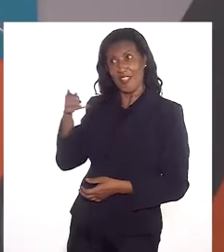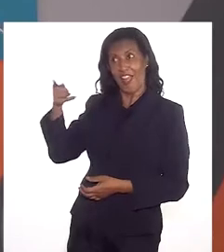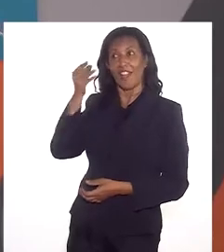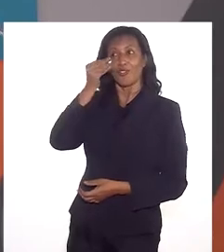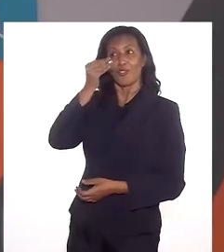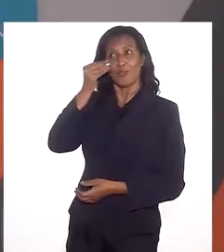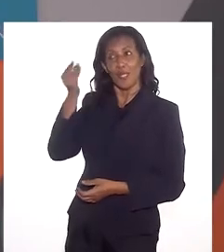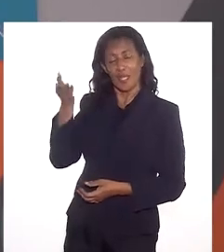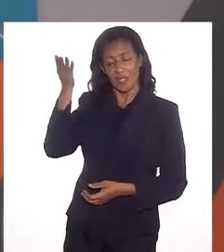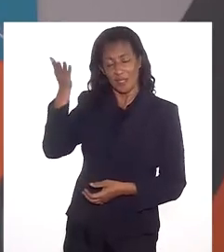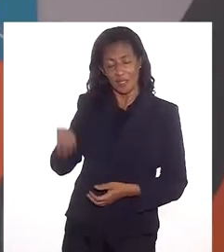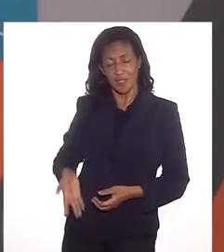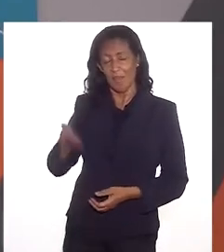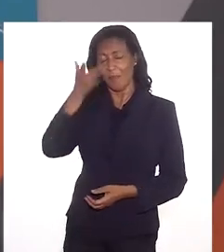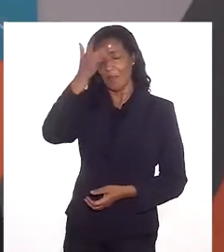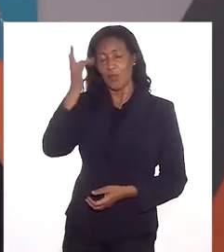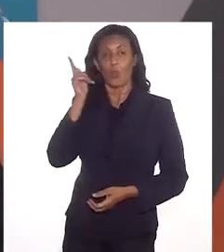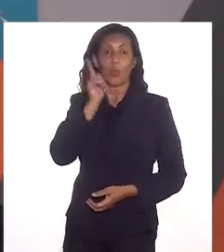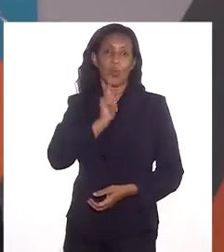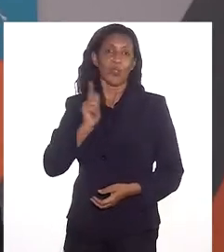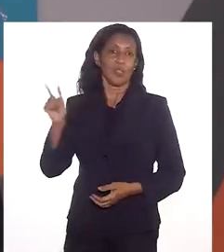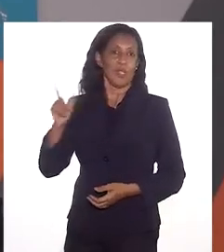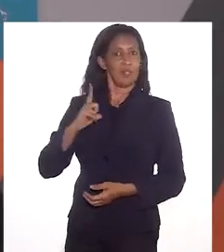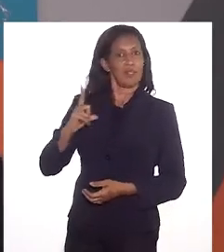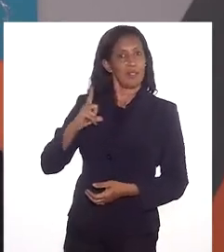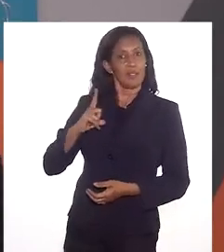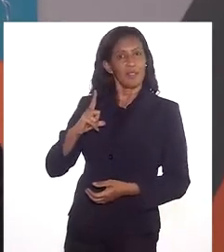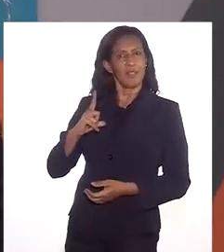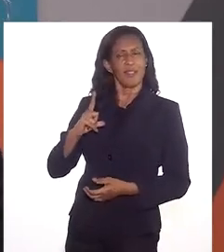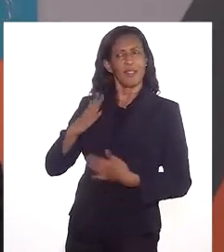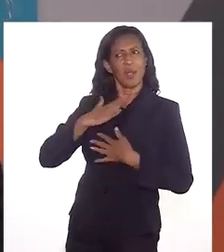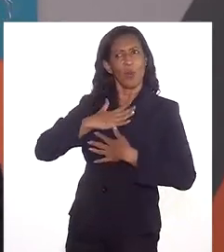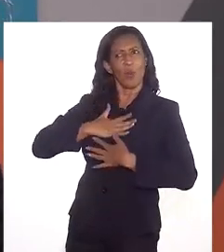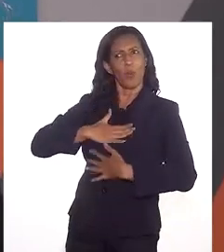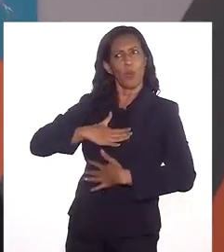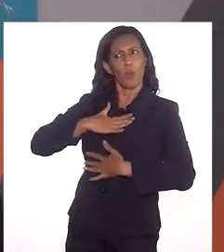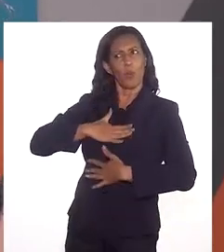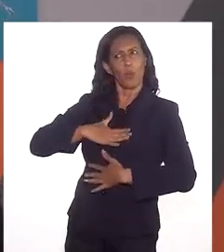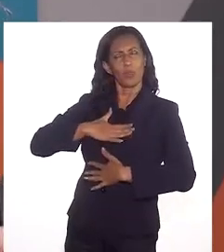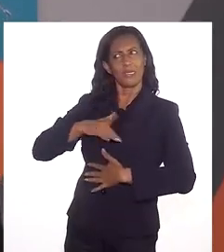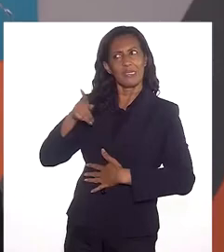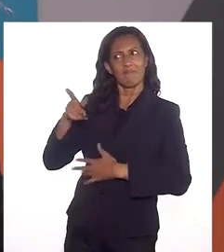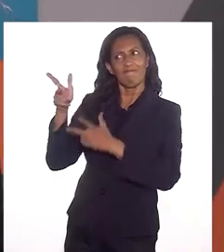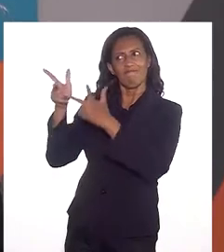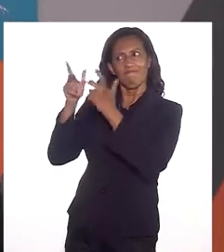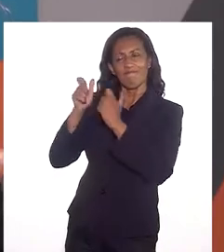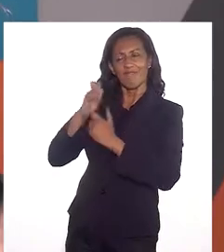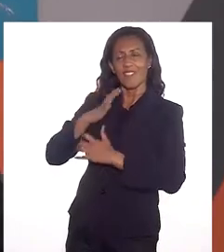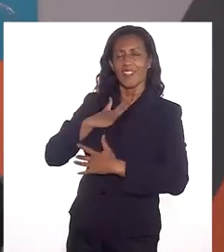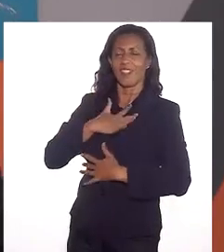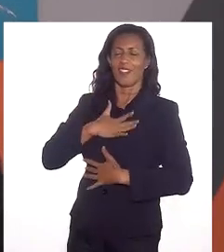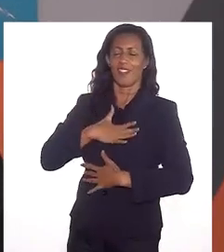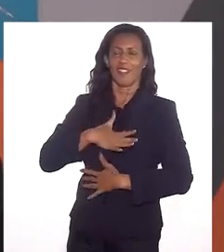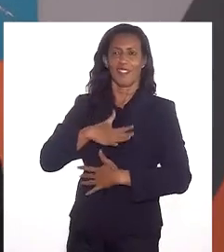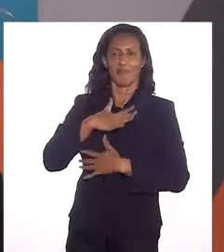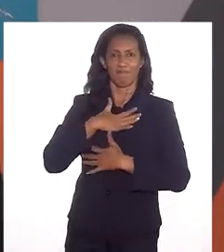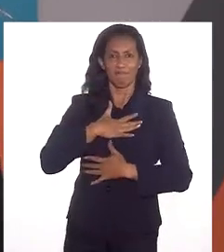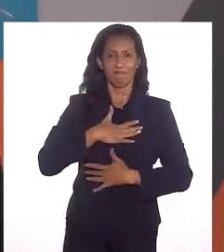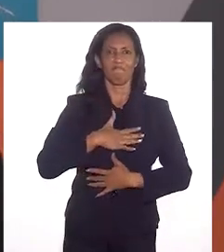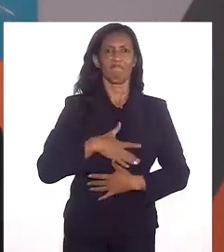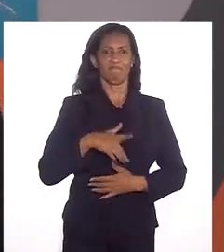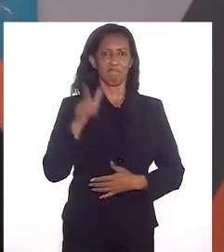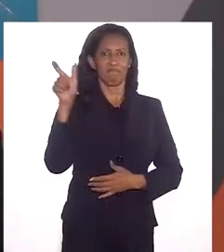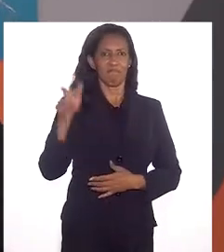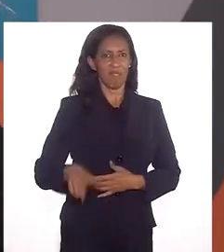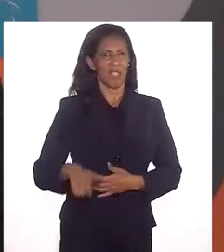essa larga experiência dessa pessoa que consegue ter essa tranquilidade. Você passa uma coisa muito tranquila,